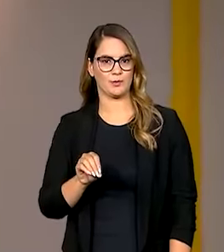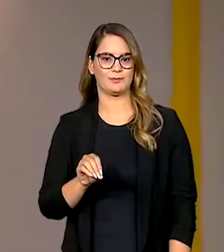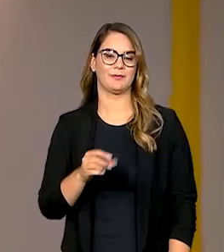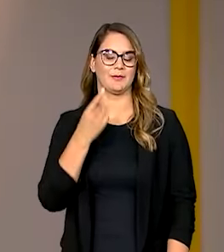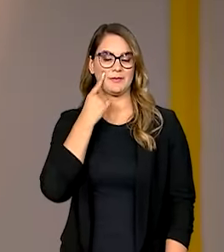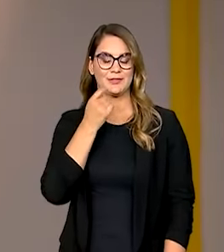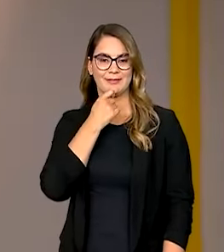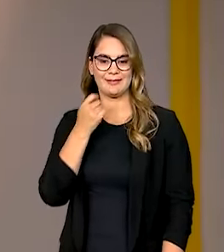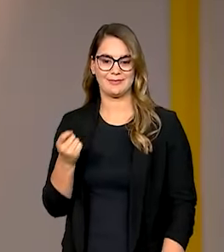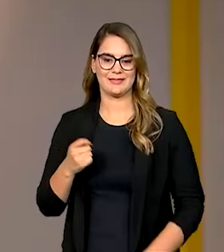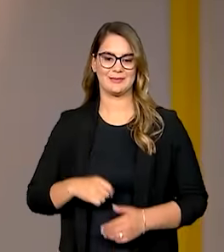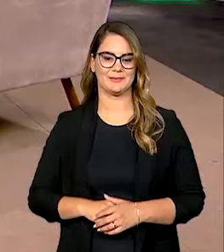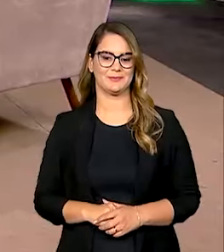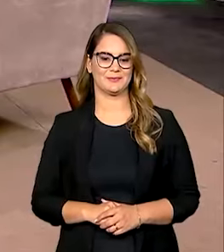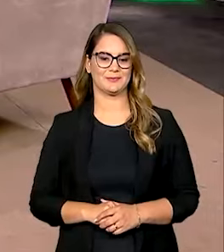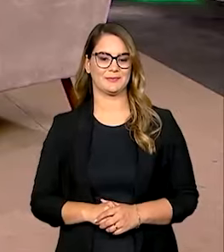Lírio. Confira aí a entrevista.